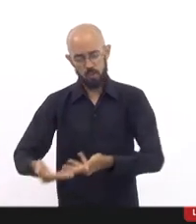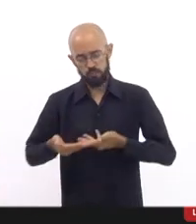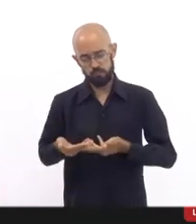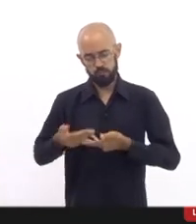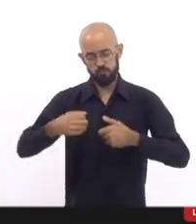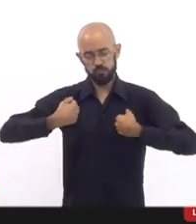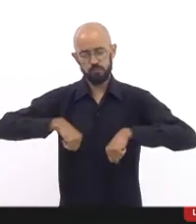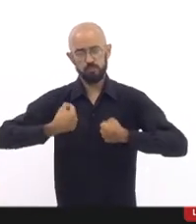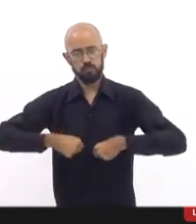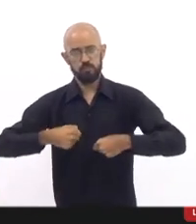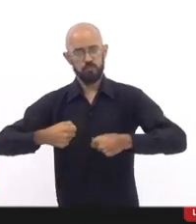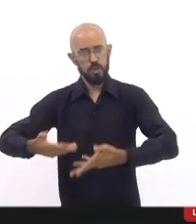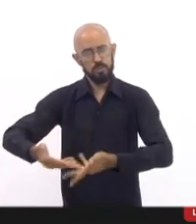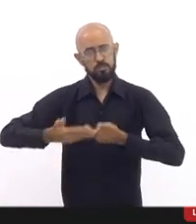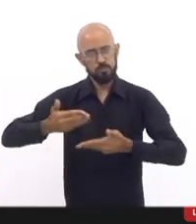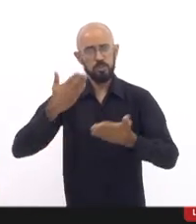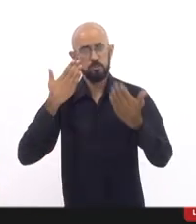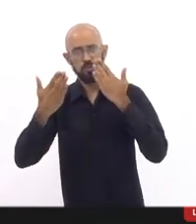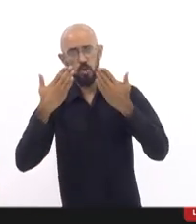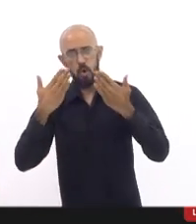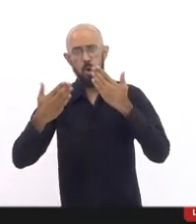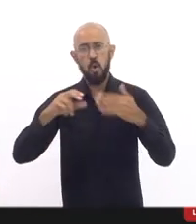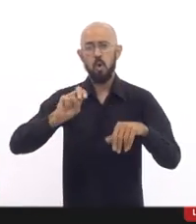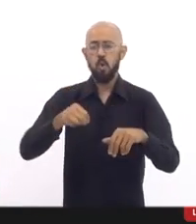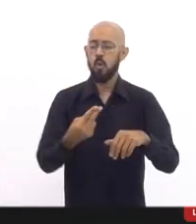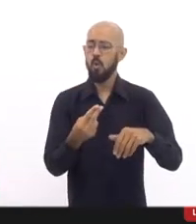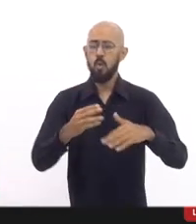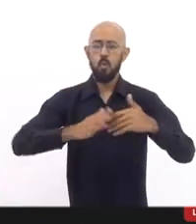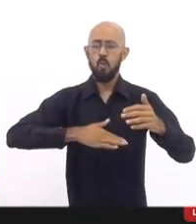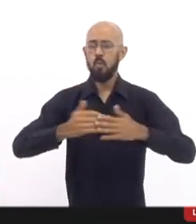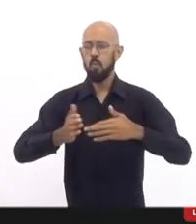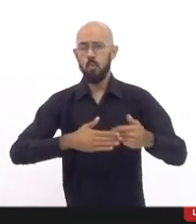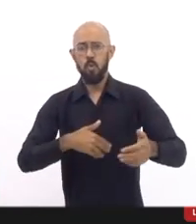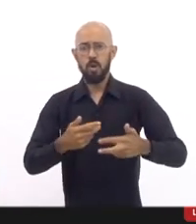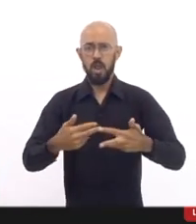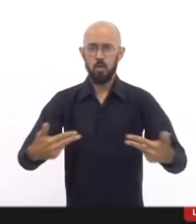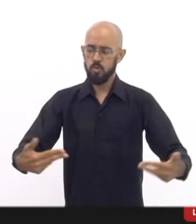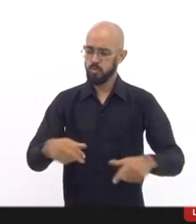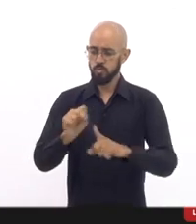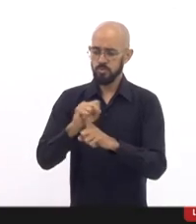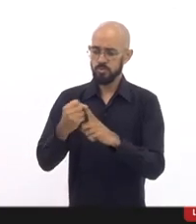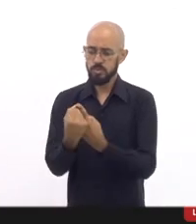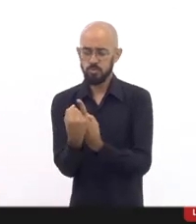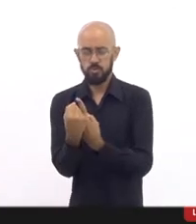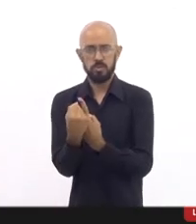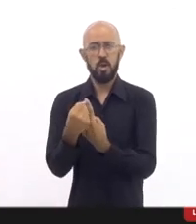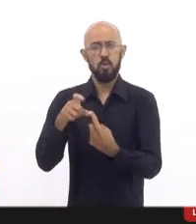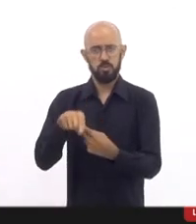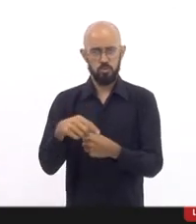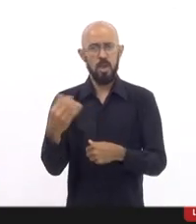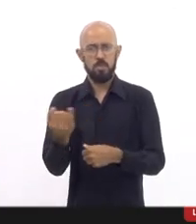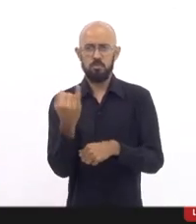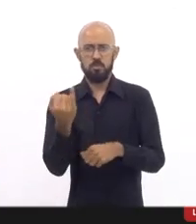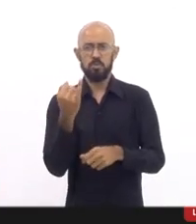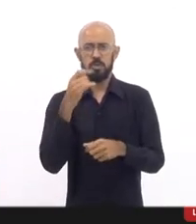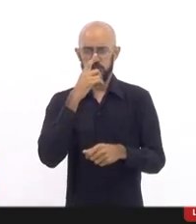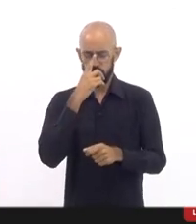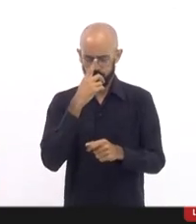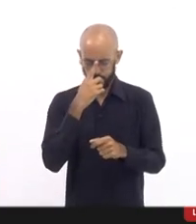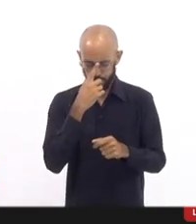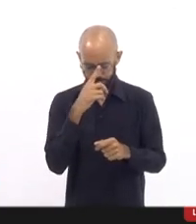de um atendimento psicológico, seja um atendimento no âmbito da assistência social, então isso é absolutamente importante.